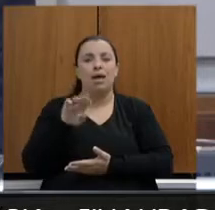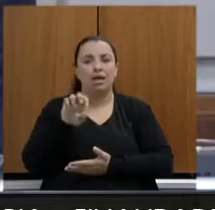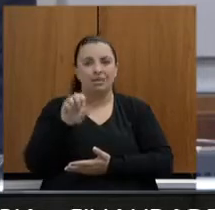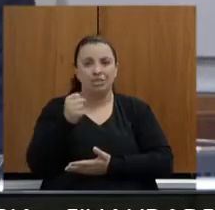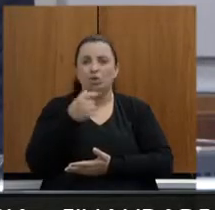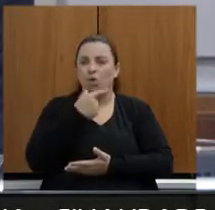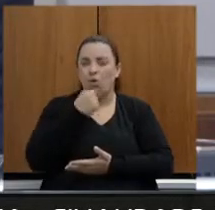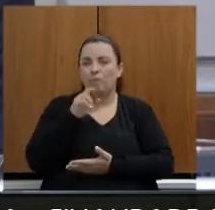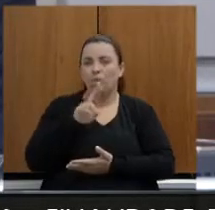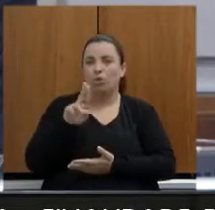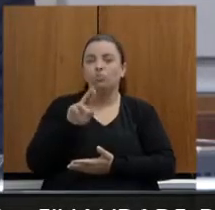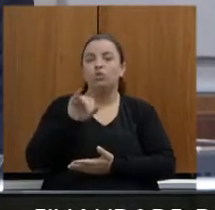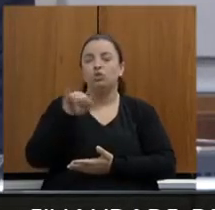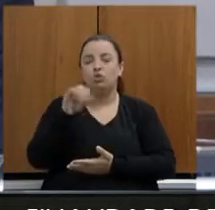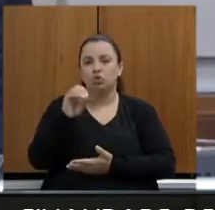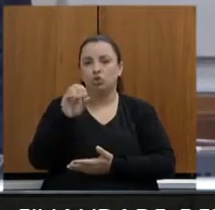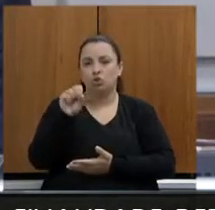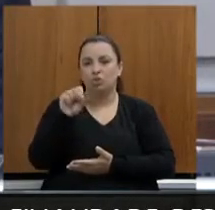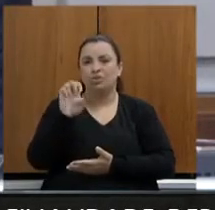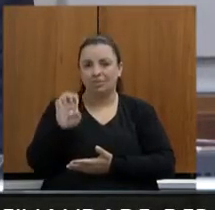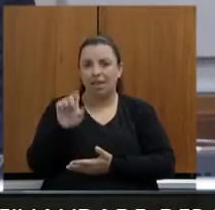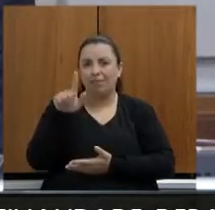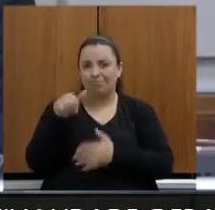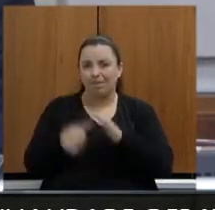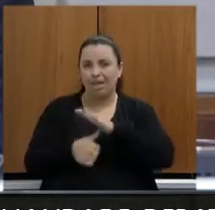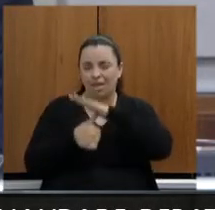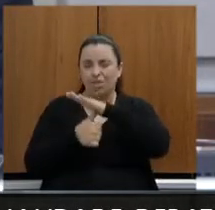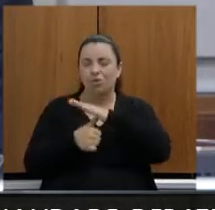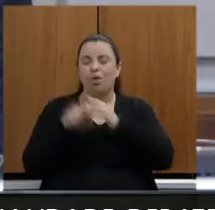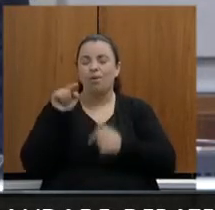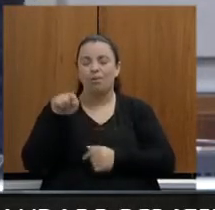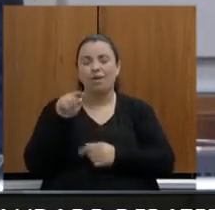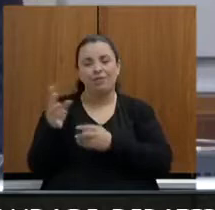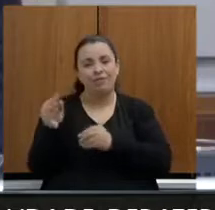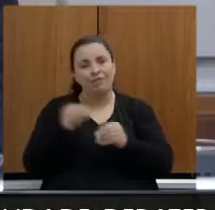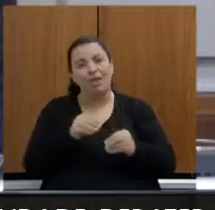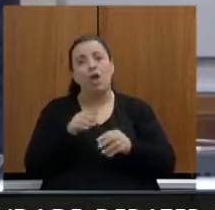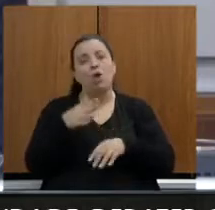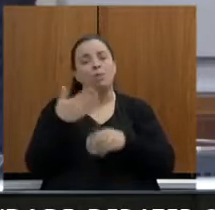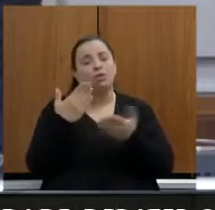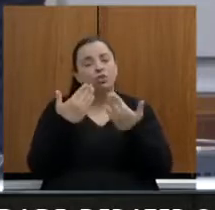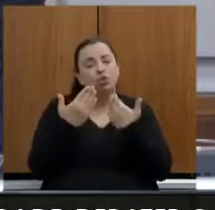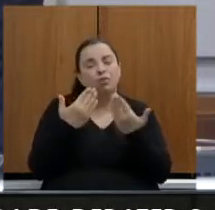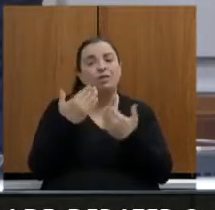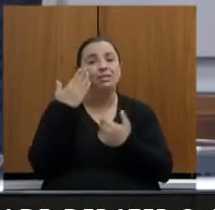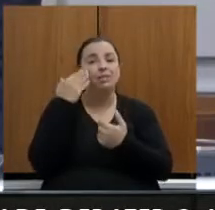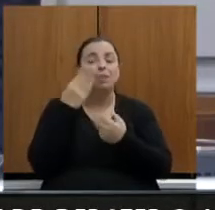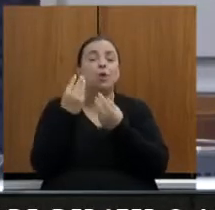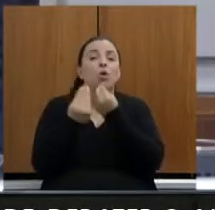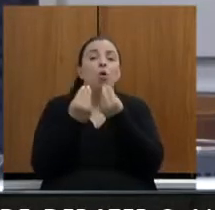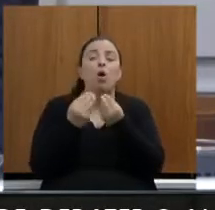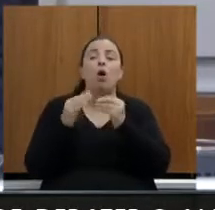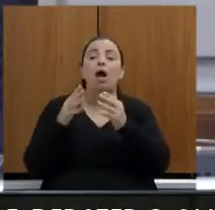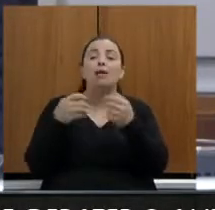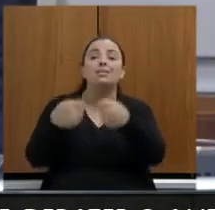conversas e essas oitivas com a mediação do Ministério Público Federal. Então, esse é mais um benefício que está sendo trazido.